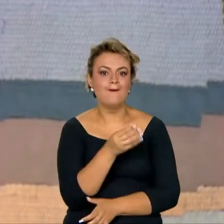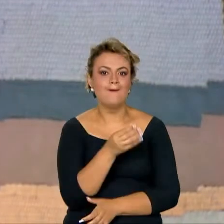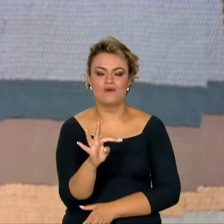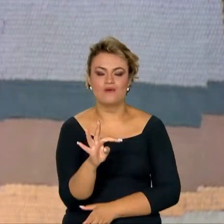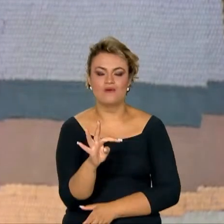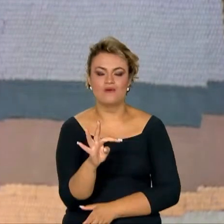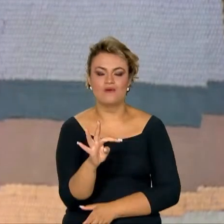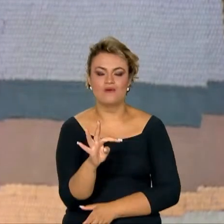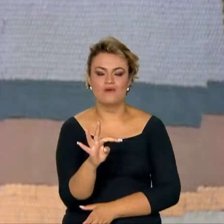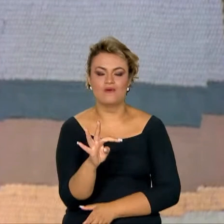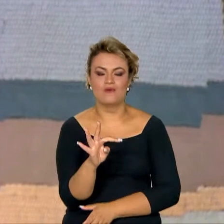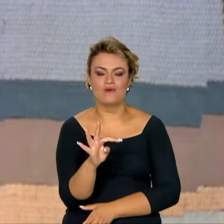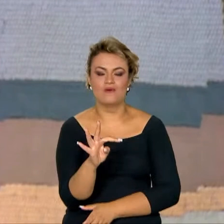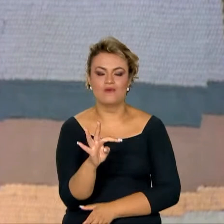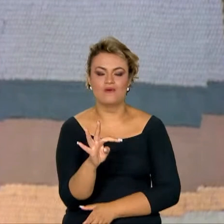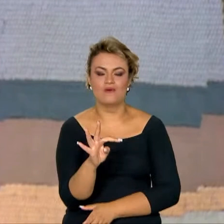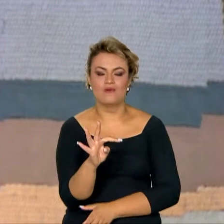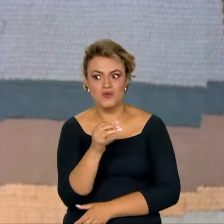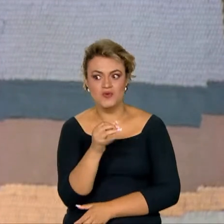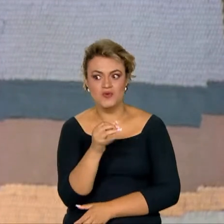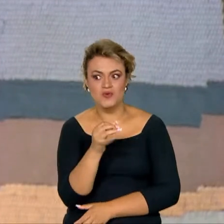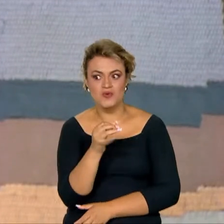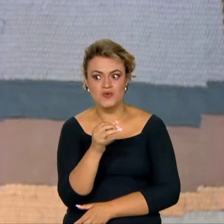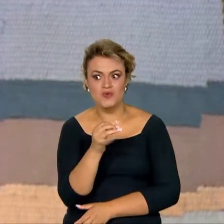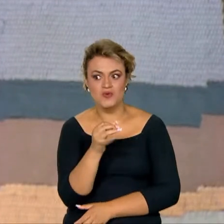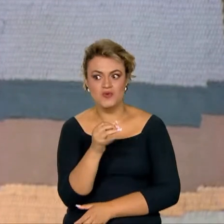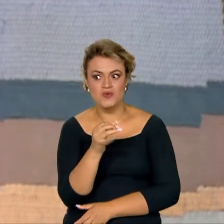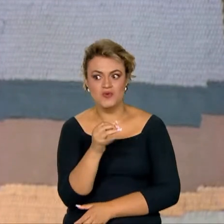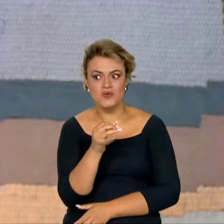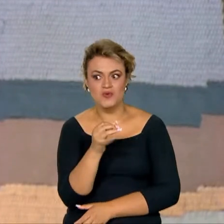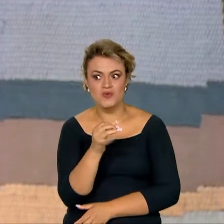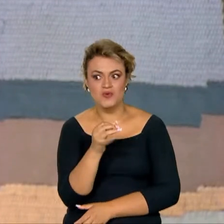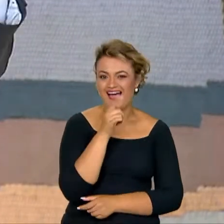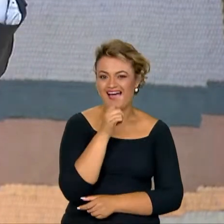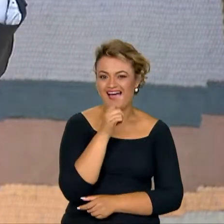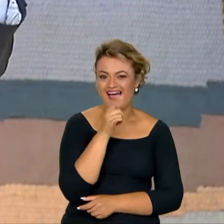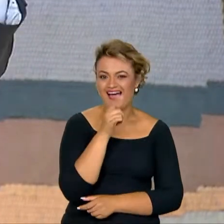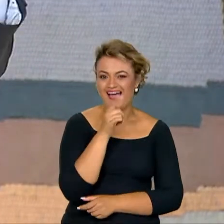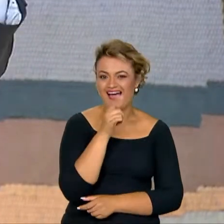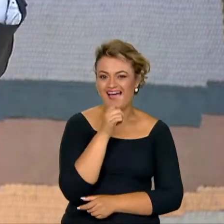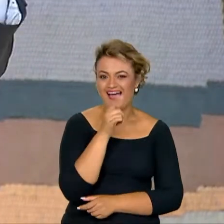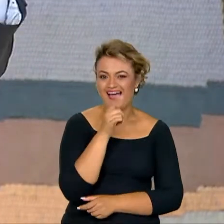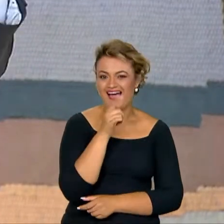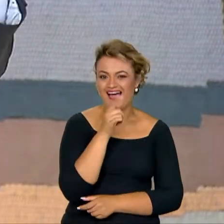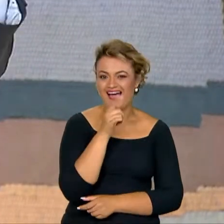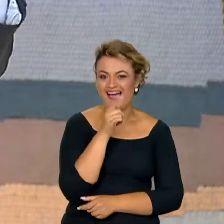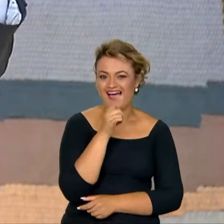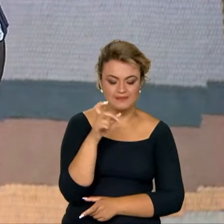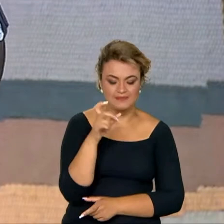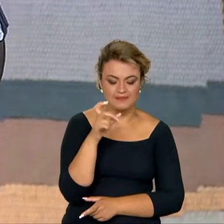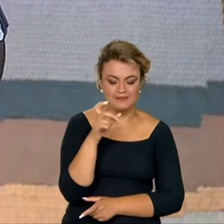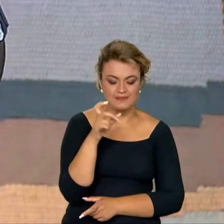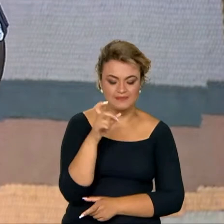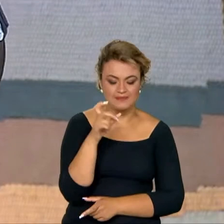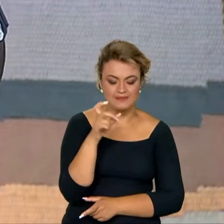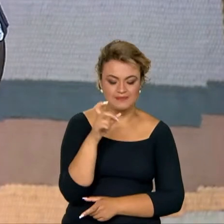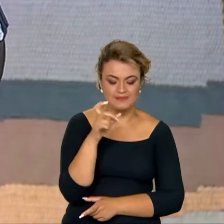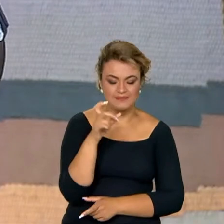objetivo, portanto, é garantir não só grandes obras de infraestrutura, barragens,